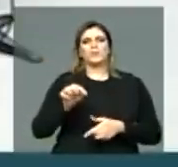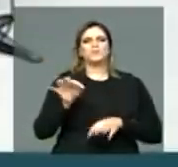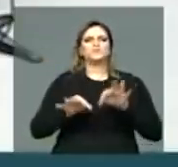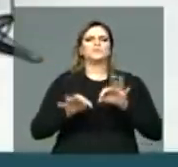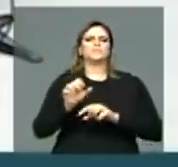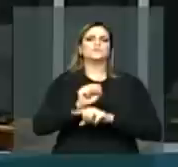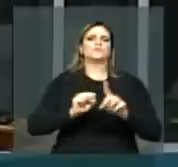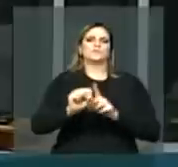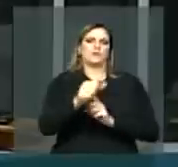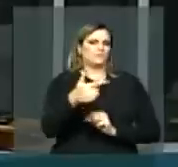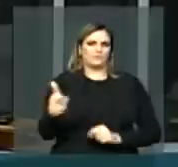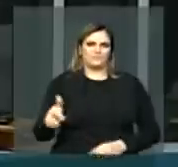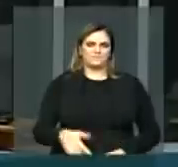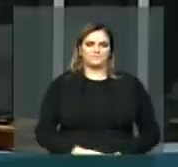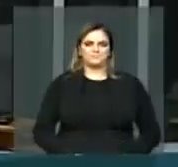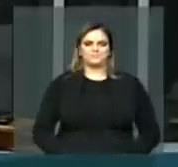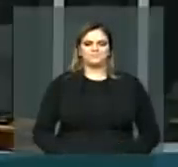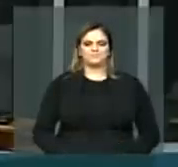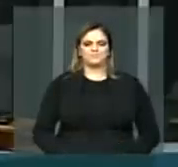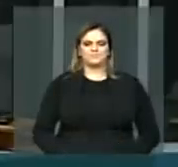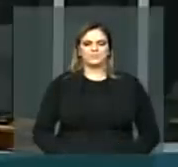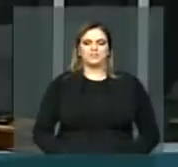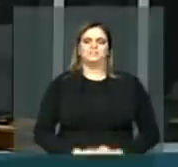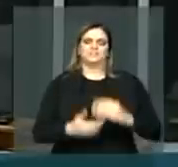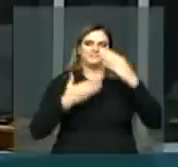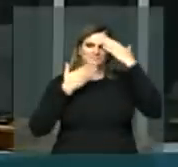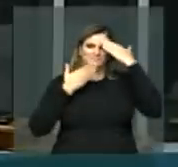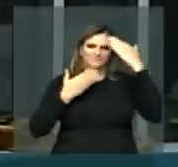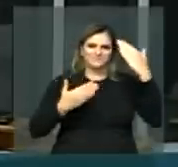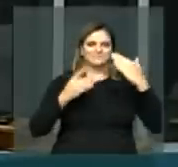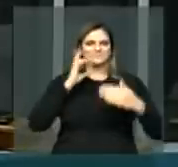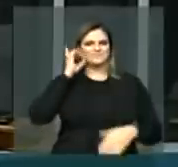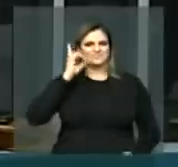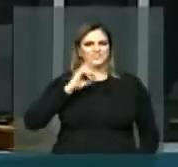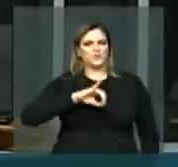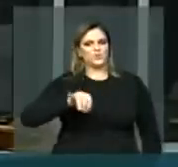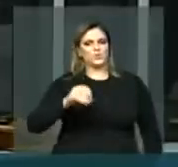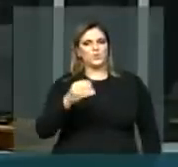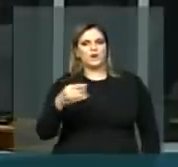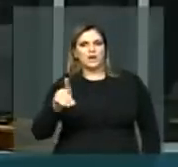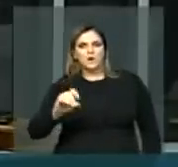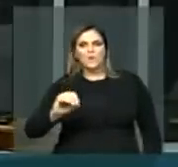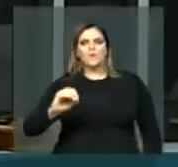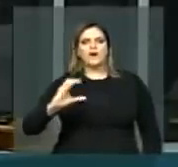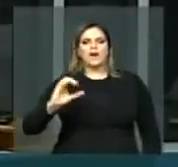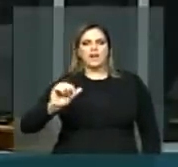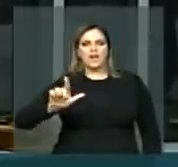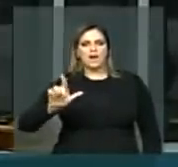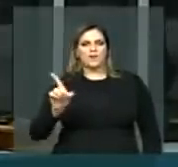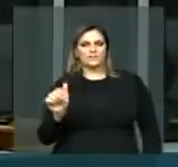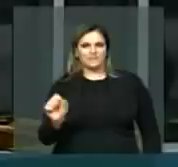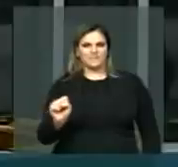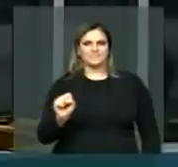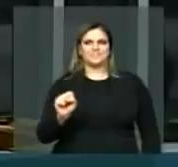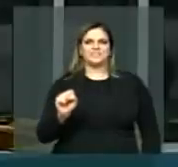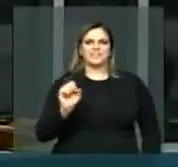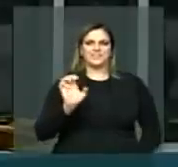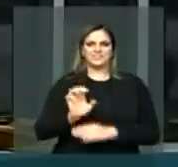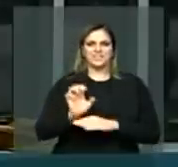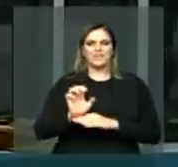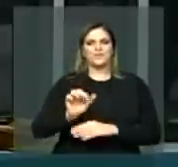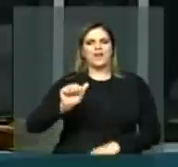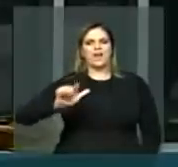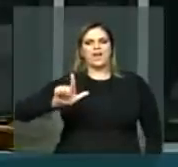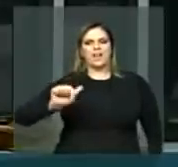social. Quero agradecer, a parte de V. Exª e Lúcia e Deputado João Caldas, do meu querido Estado das Alagoas, o